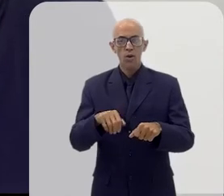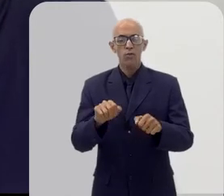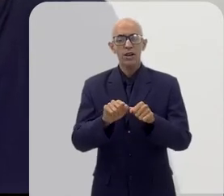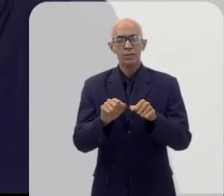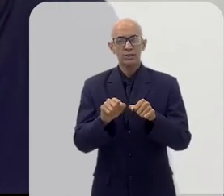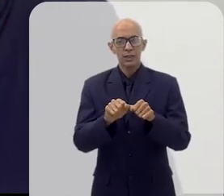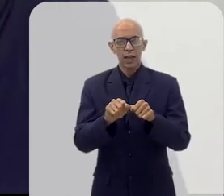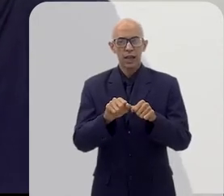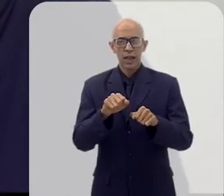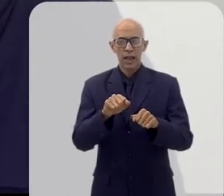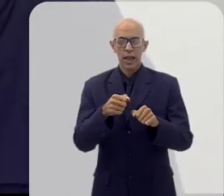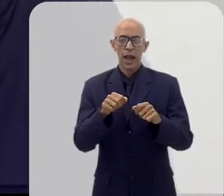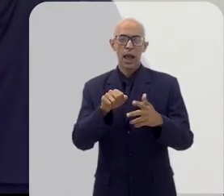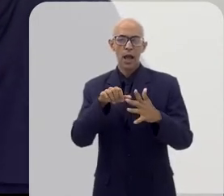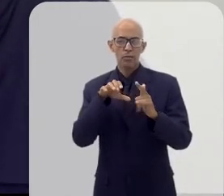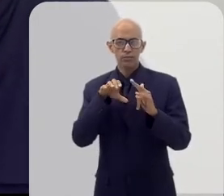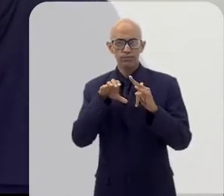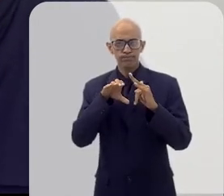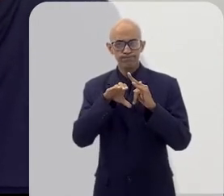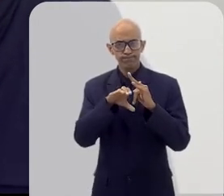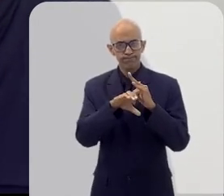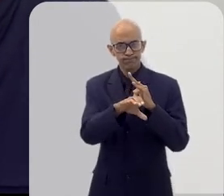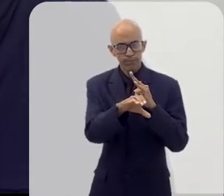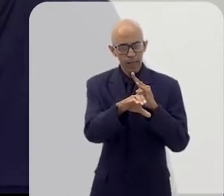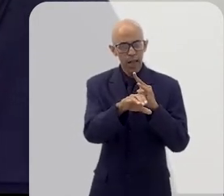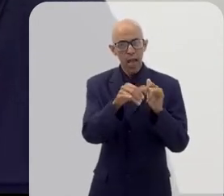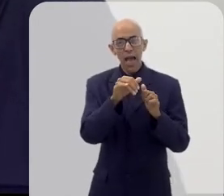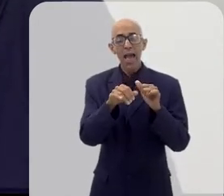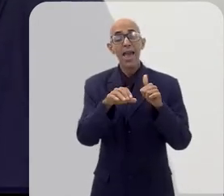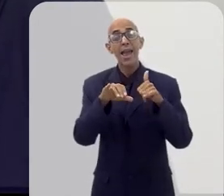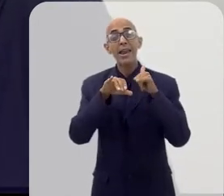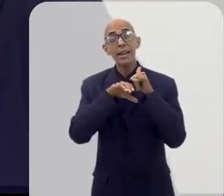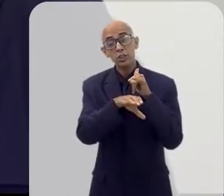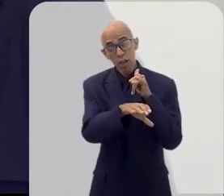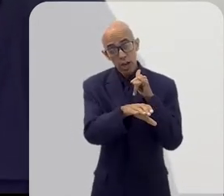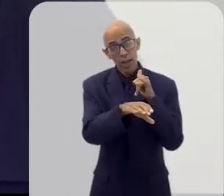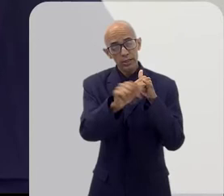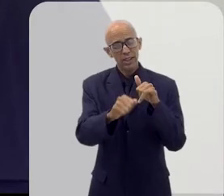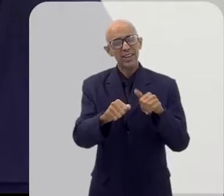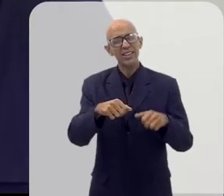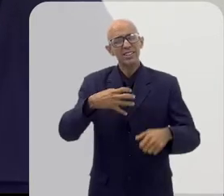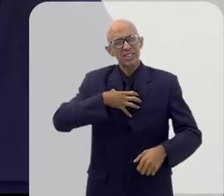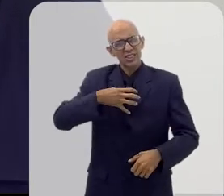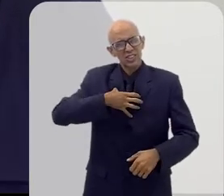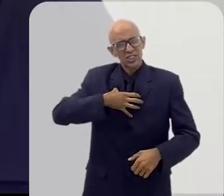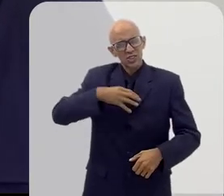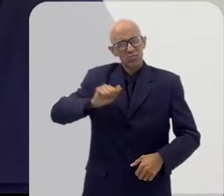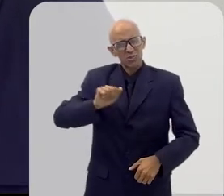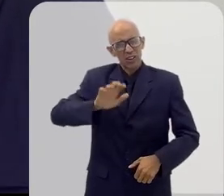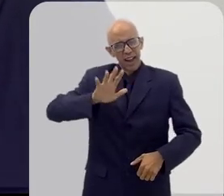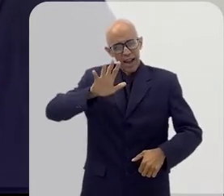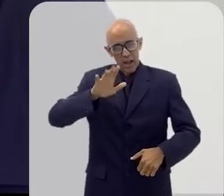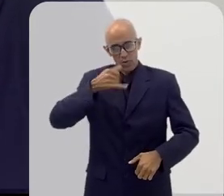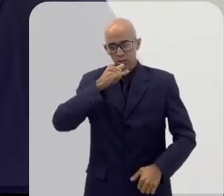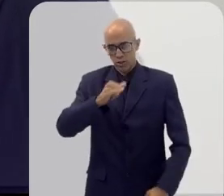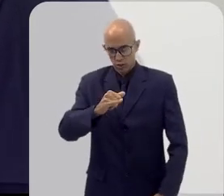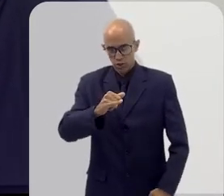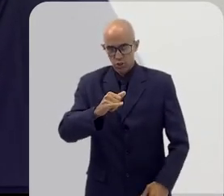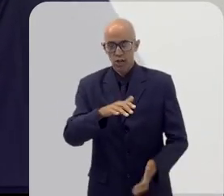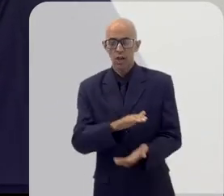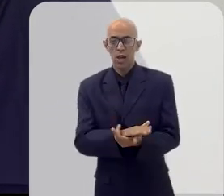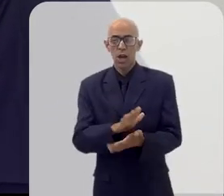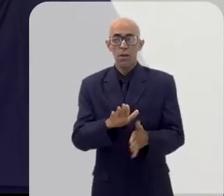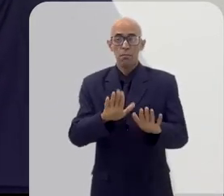são mais caras e poluentes, fazendo o consumidor sentir no bolso esse reajuste. Mas se antes vivíamos um cenário em que dependíamos